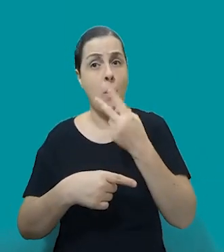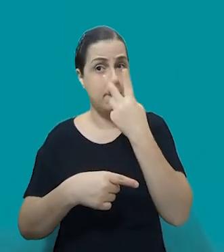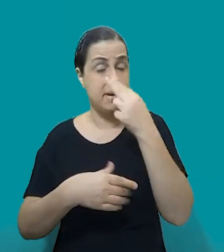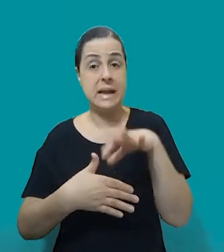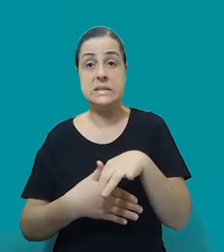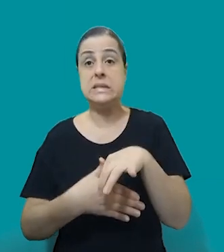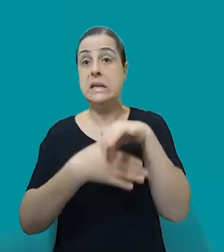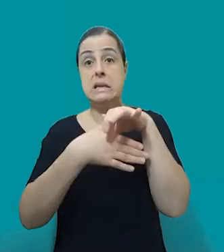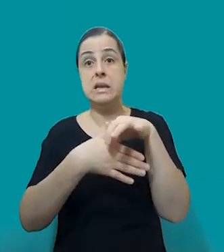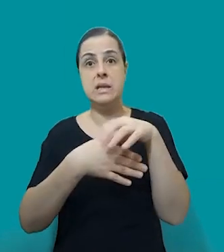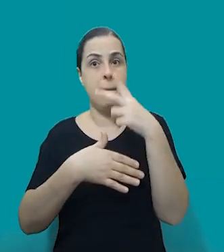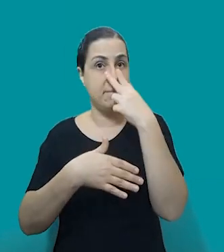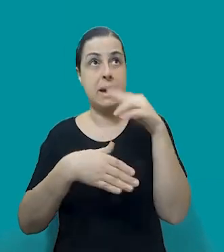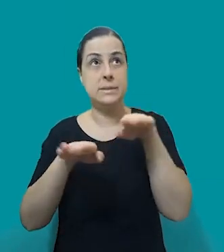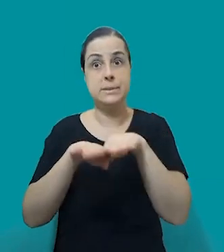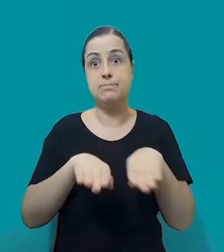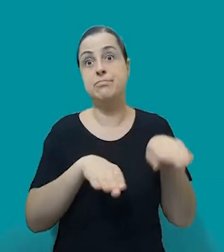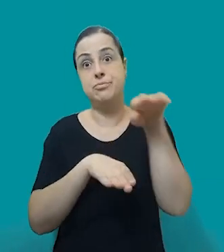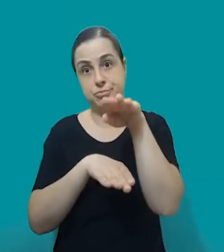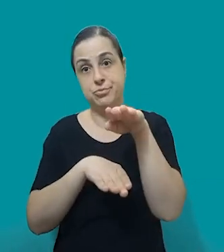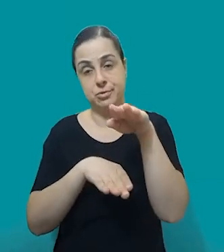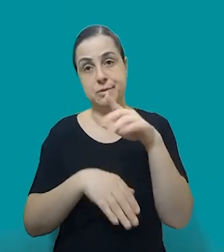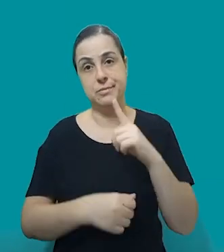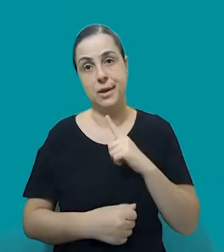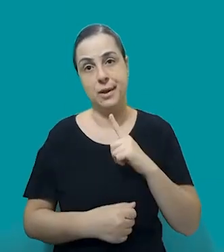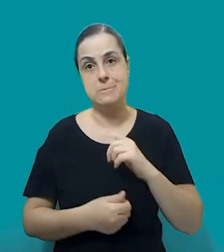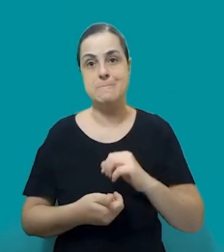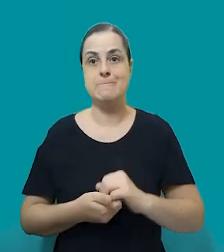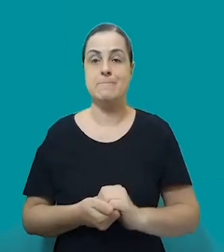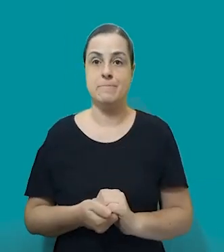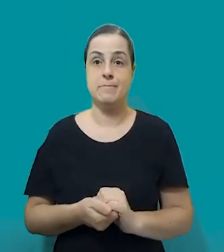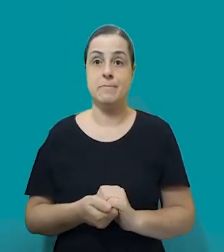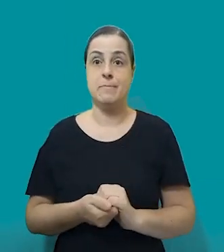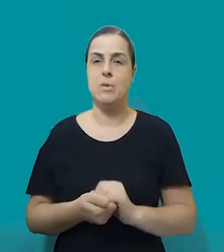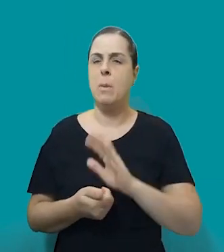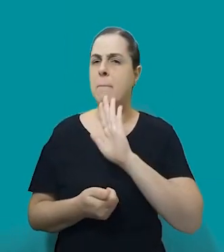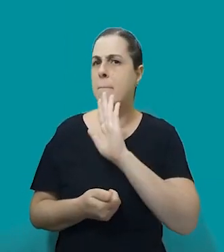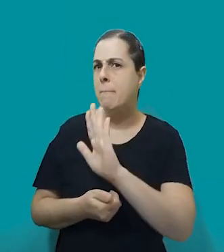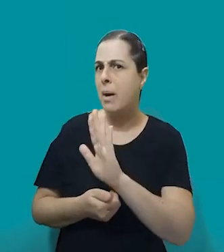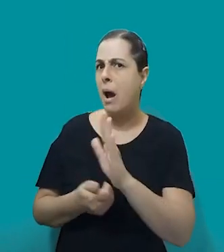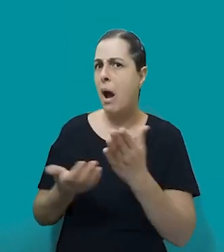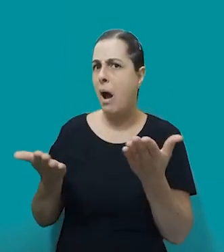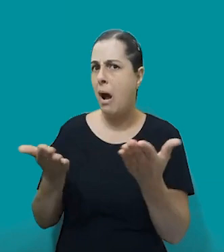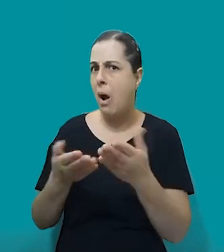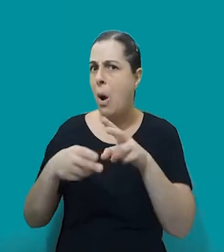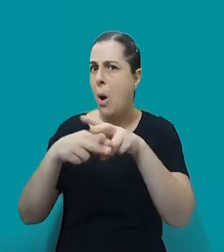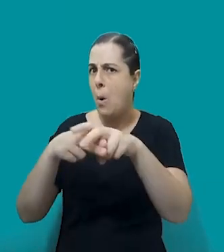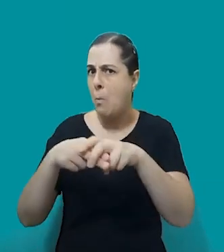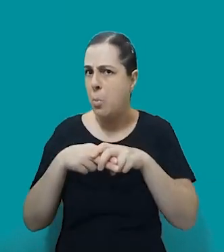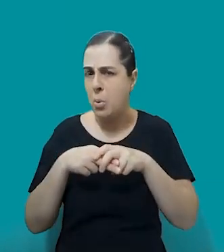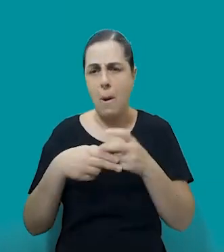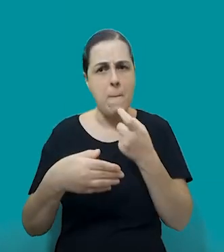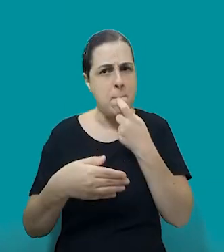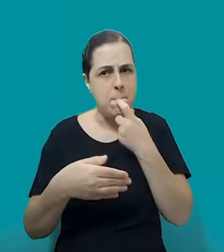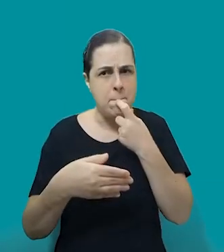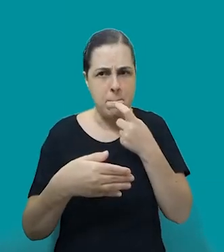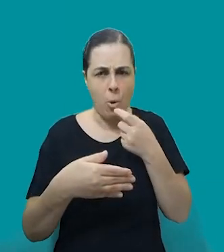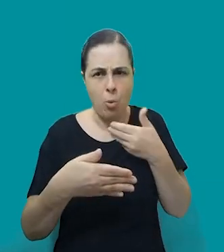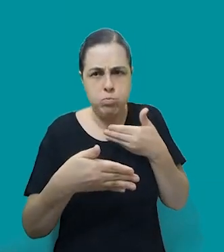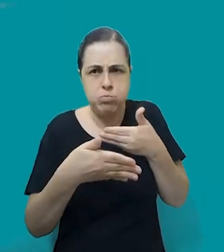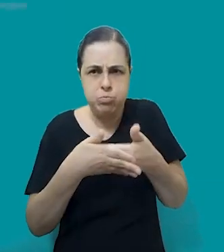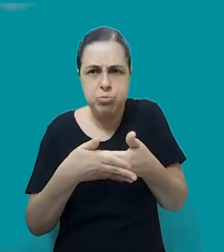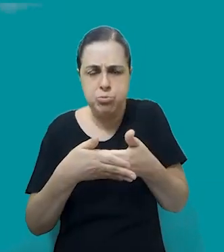Nátaly, queria trazer um ponto, e aí talvez em reflexo desses casos mais recentes, mas não